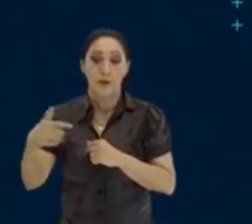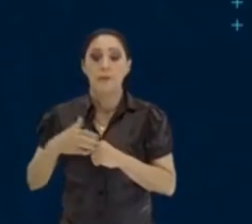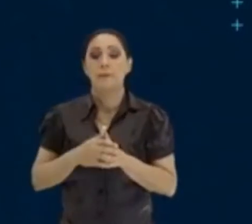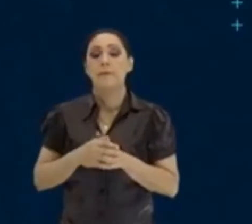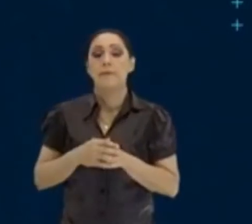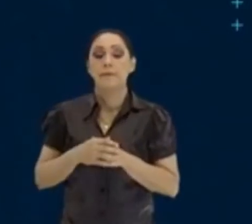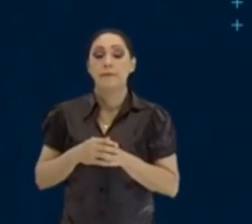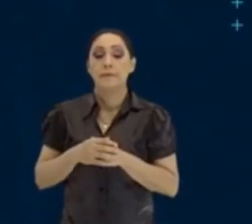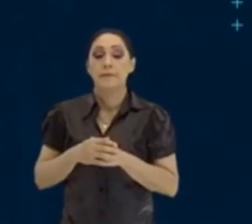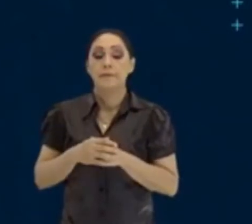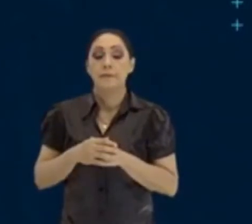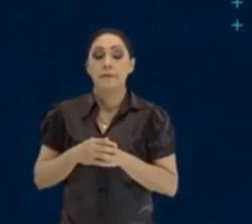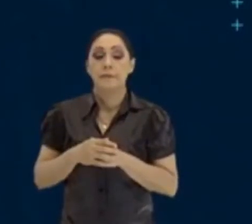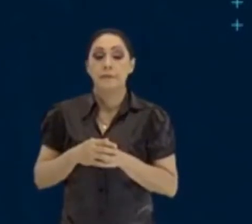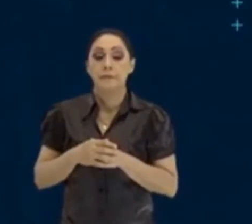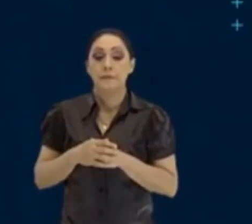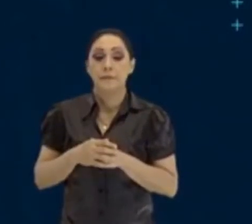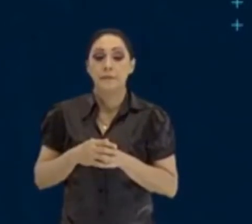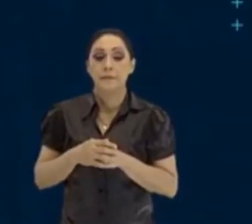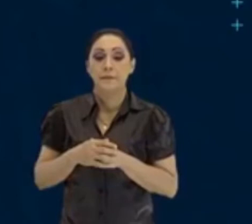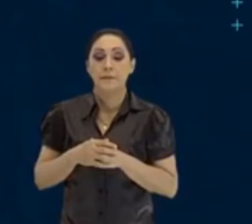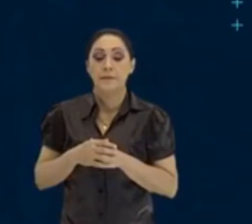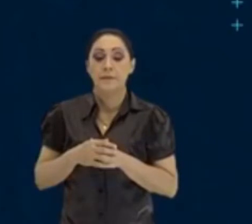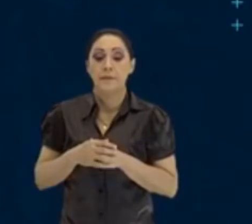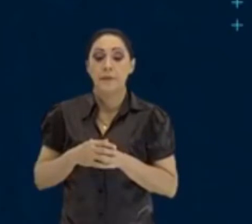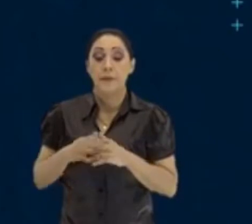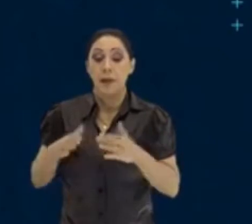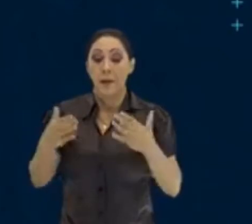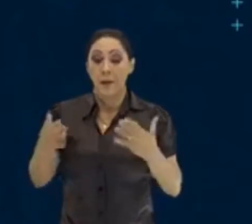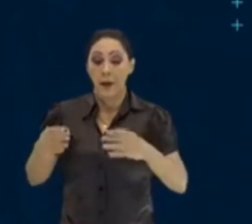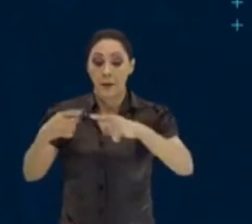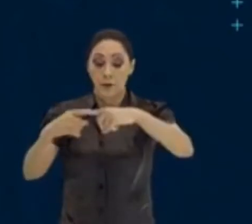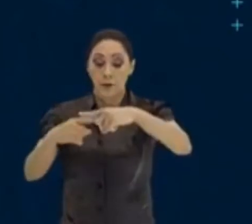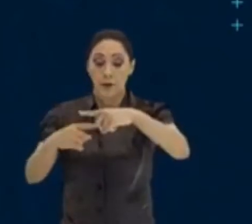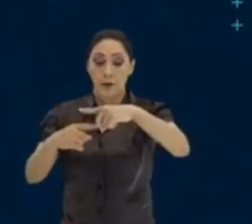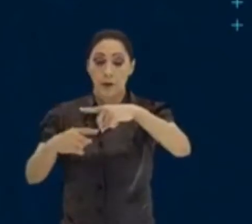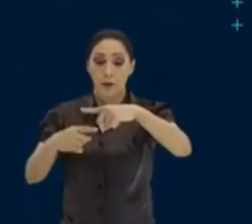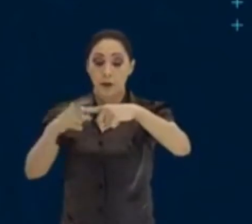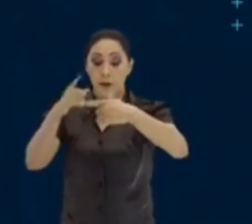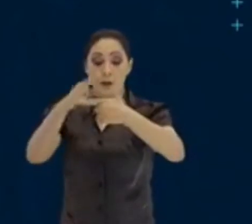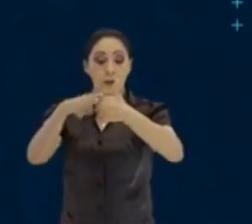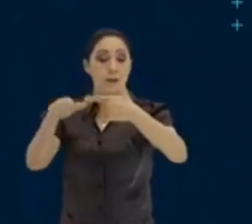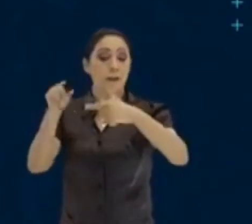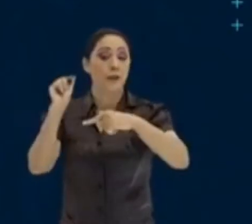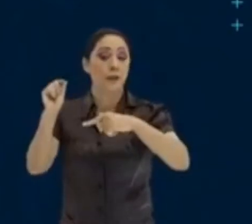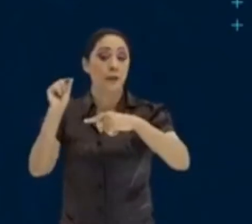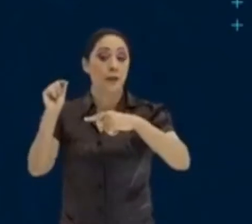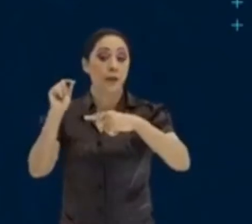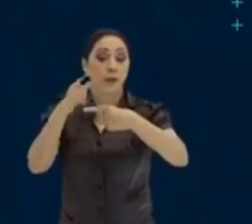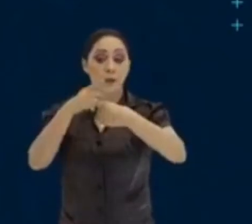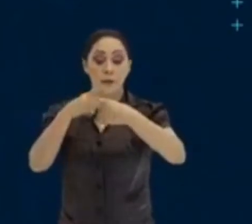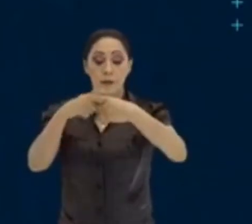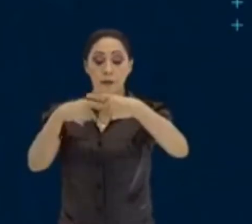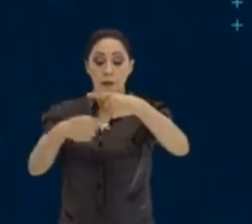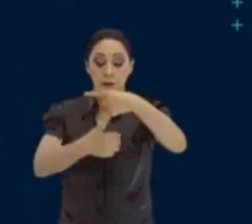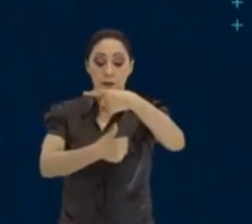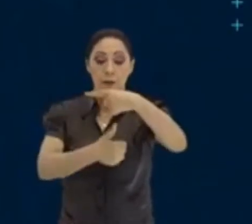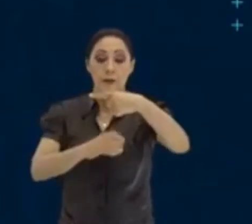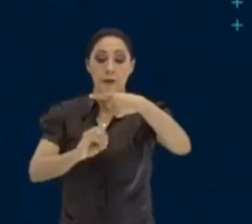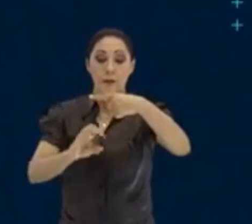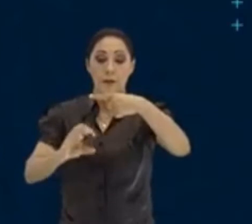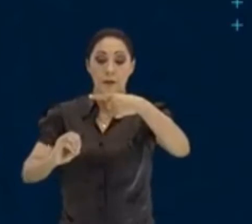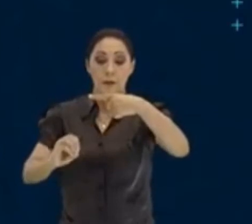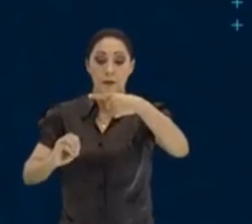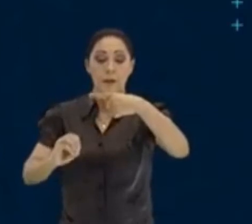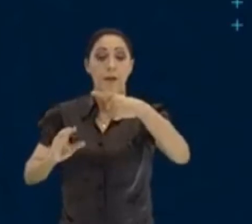Opa! Vezes 12. Só que dividido por... Por 100. Então,